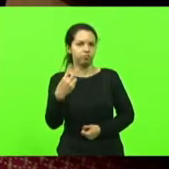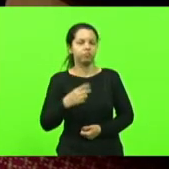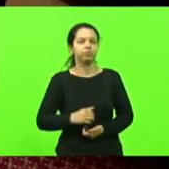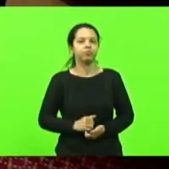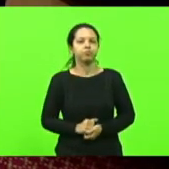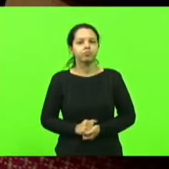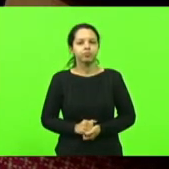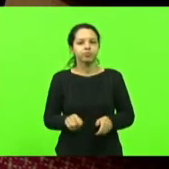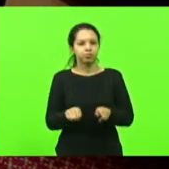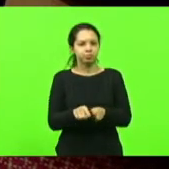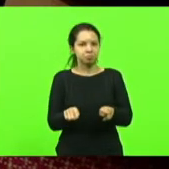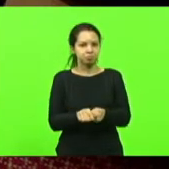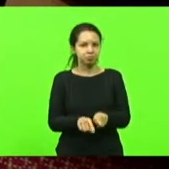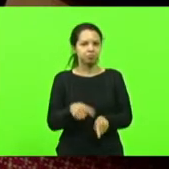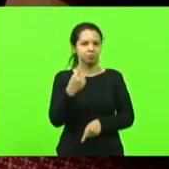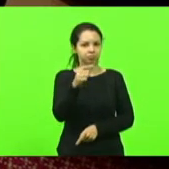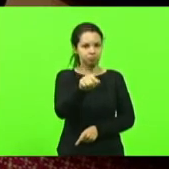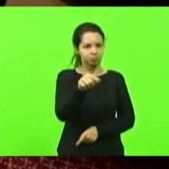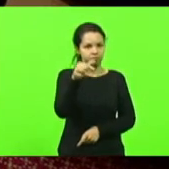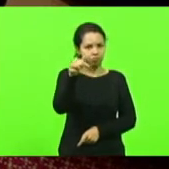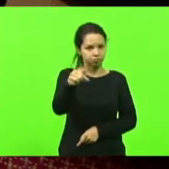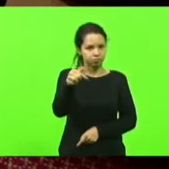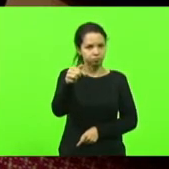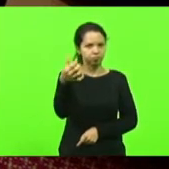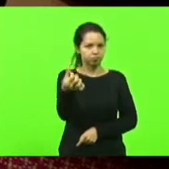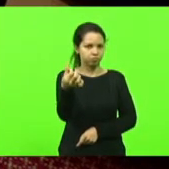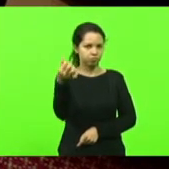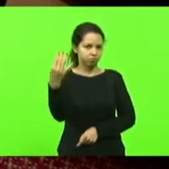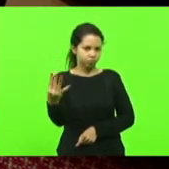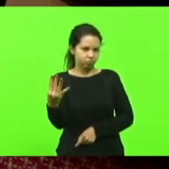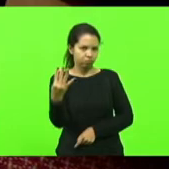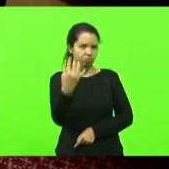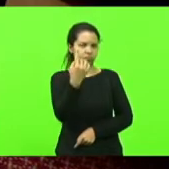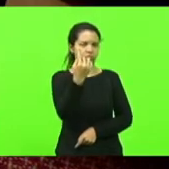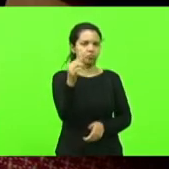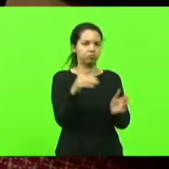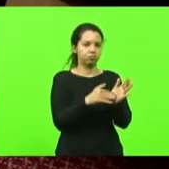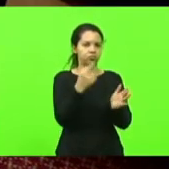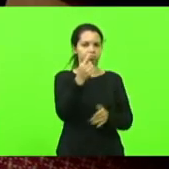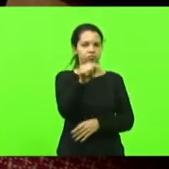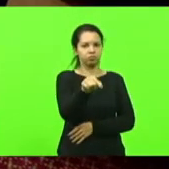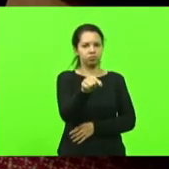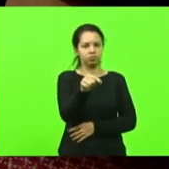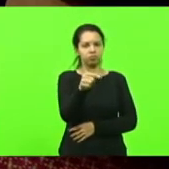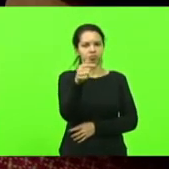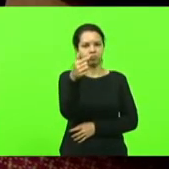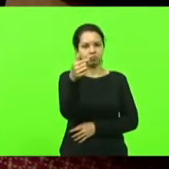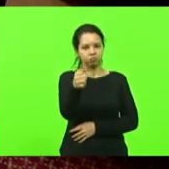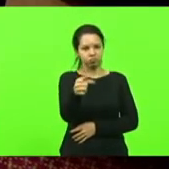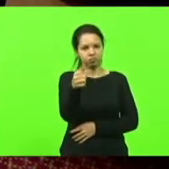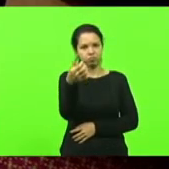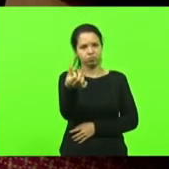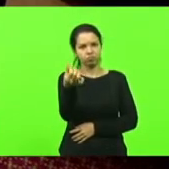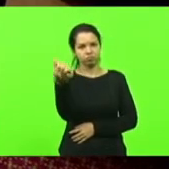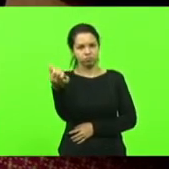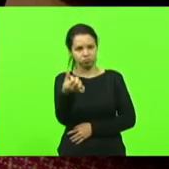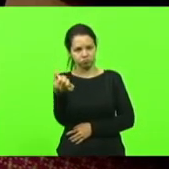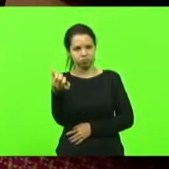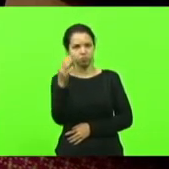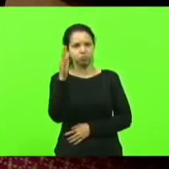1764-1766-2021.